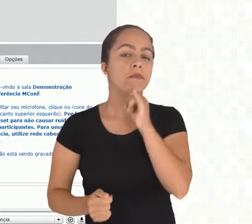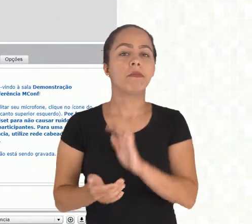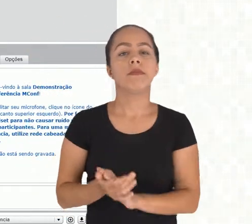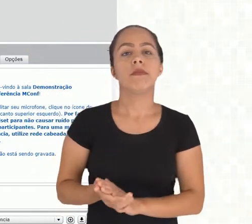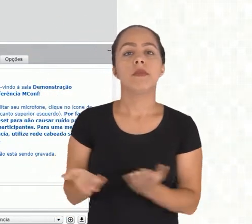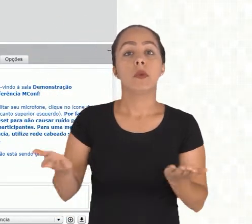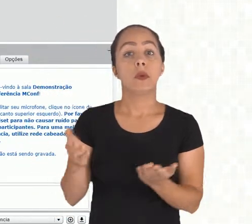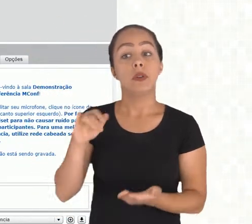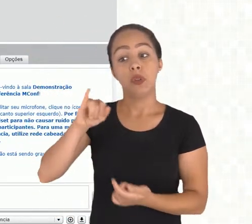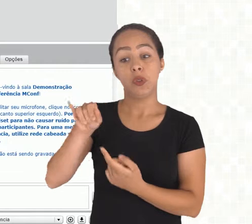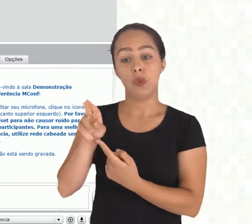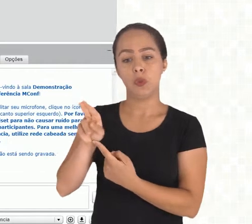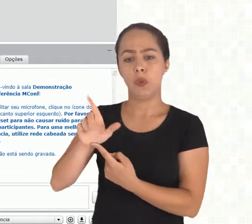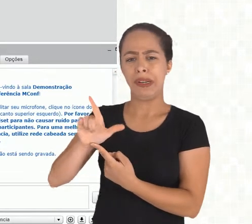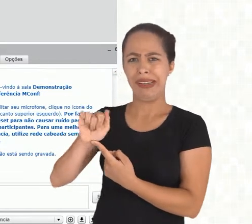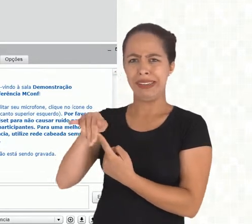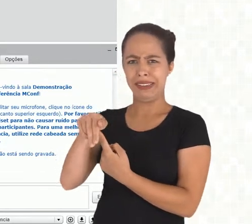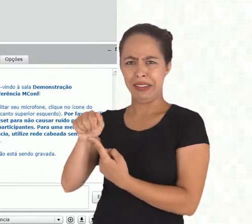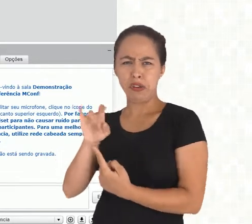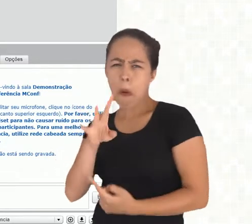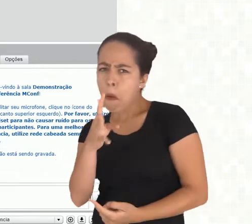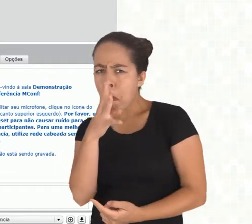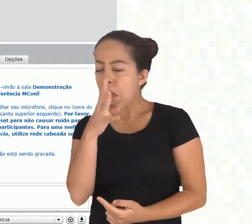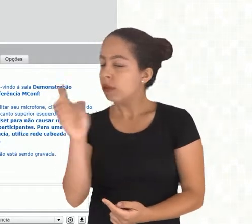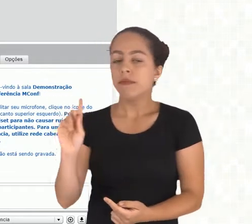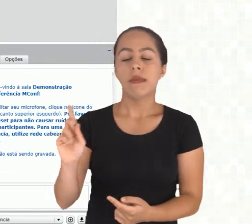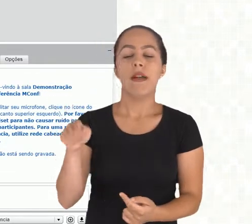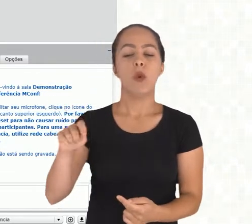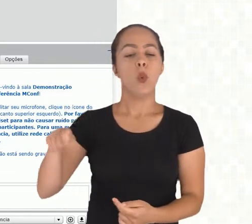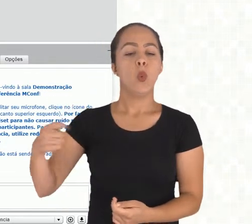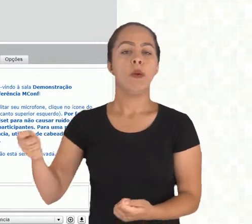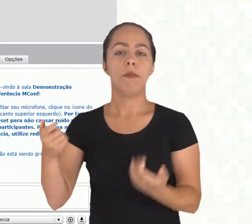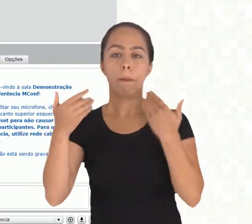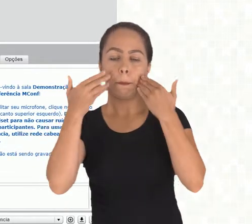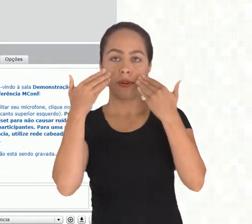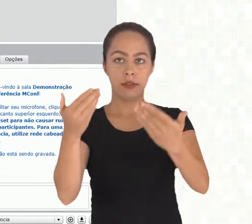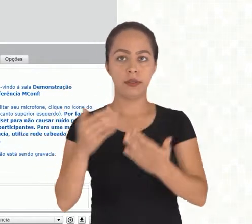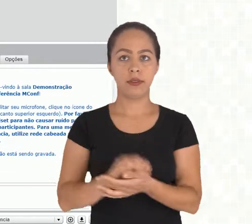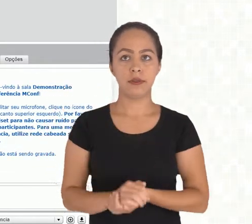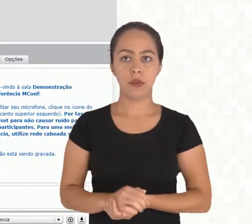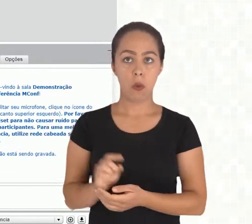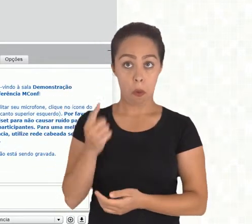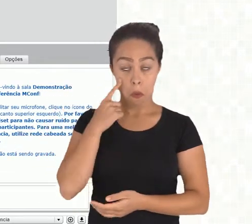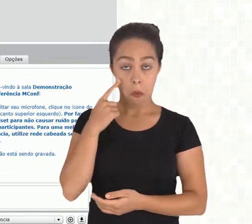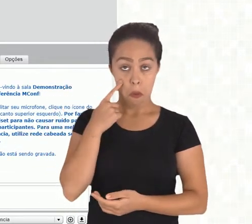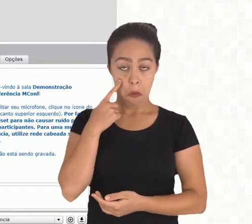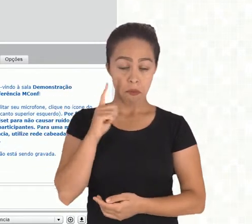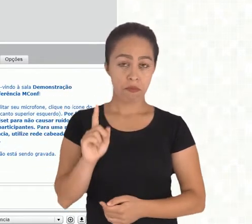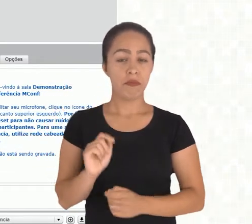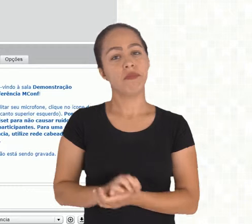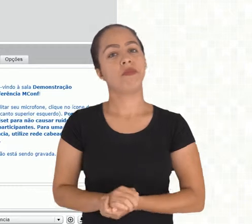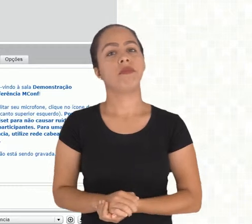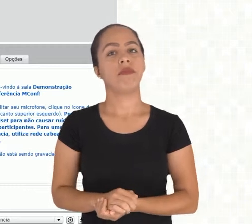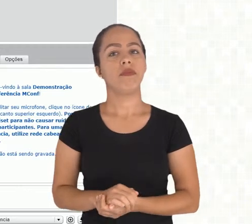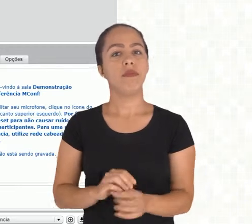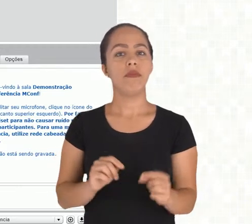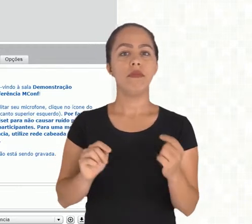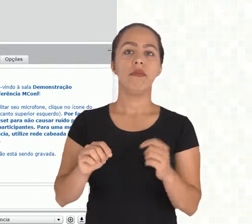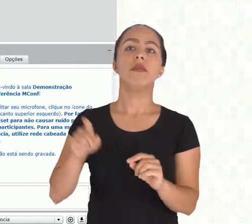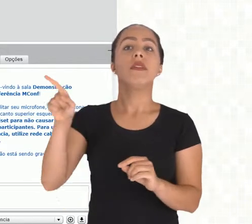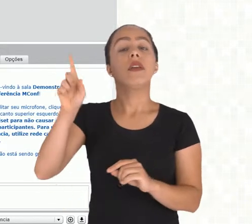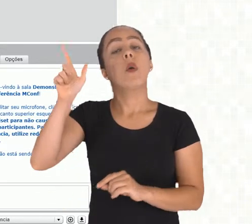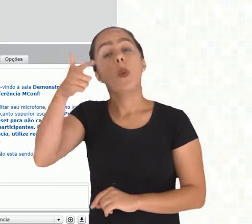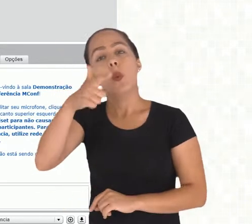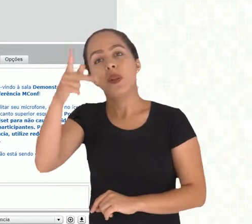tornar a Juliana uma apresentadora para você ver como é fazer isso. É só passar o mouse aqui que você vai tornar a outra